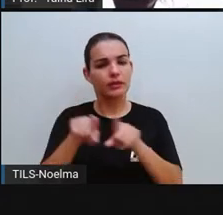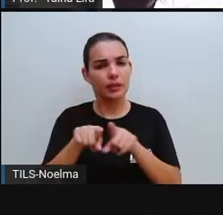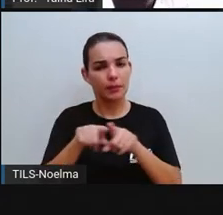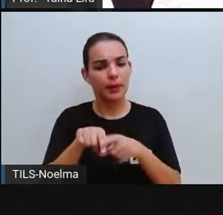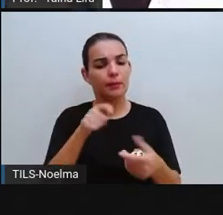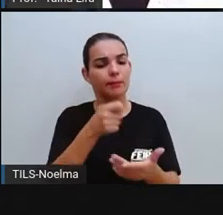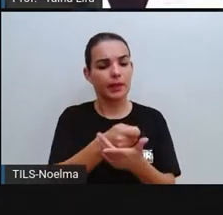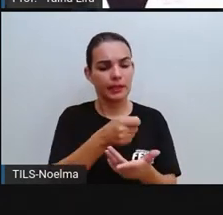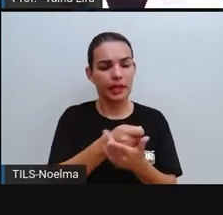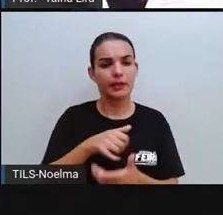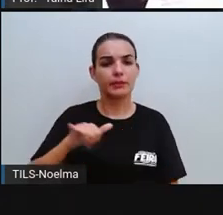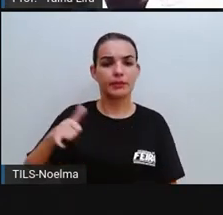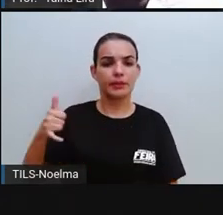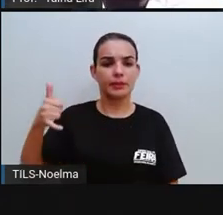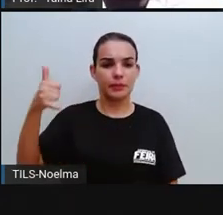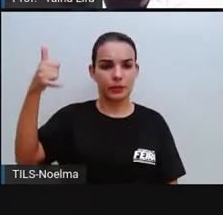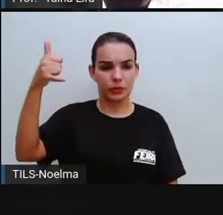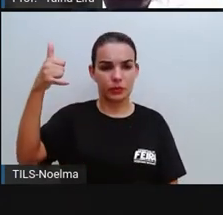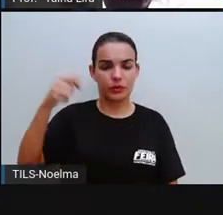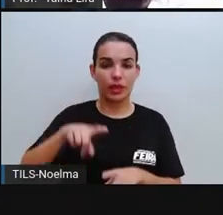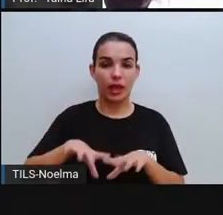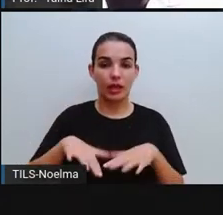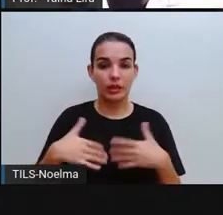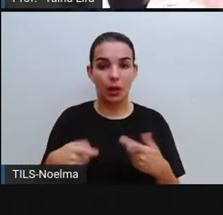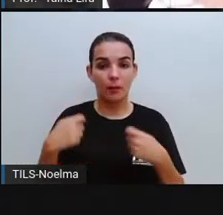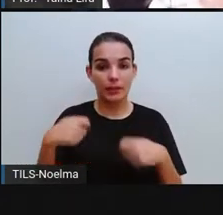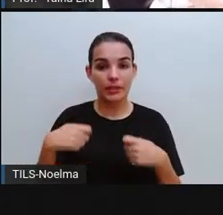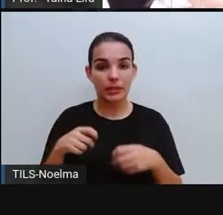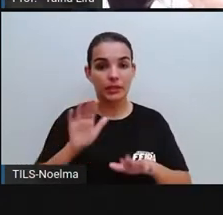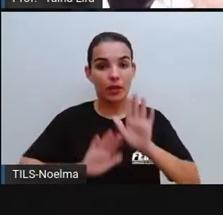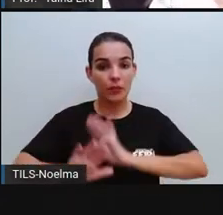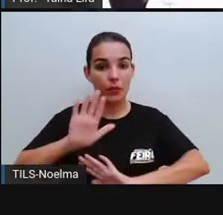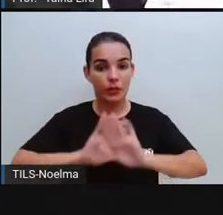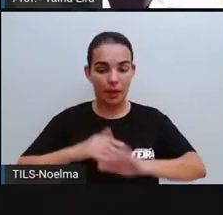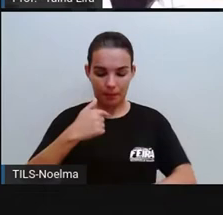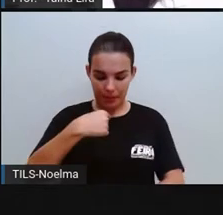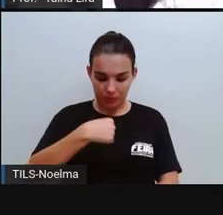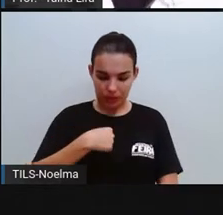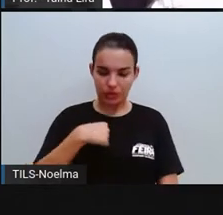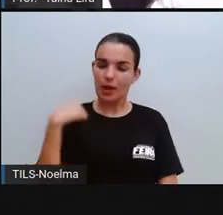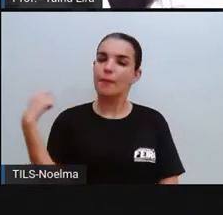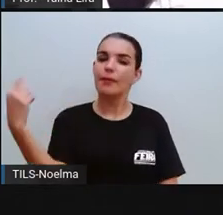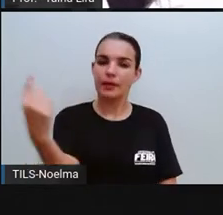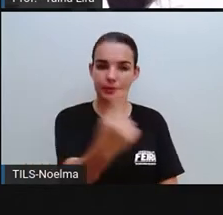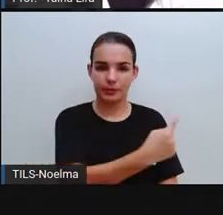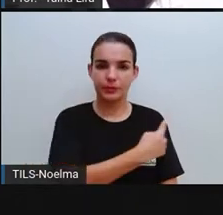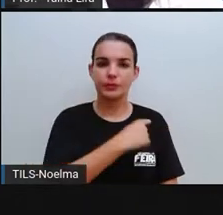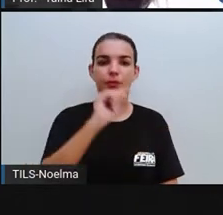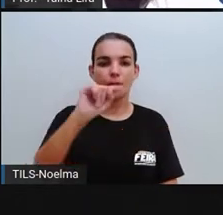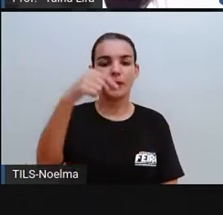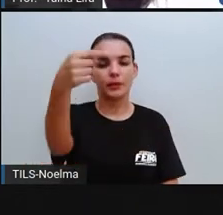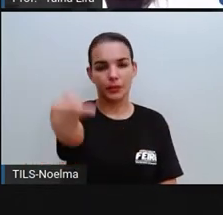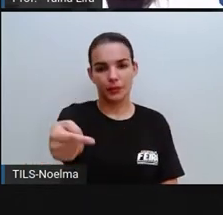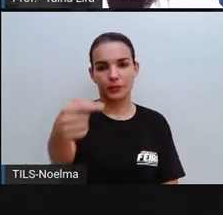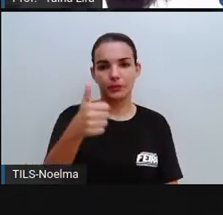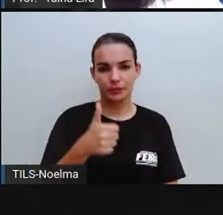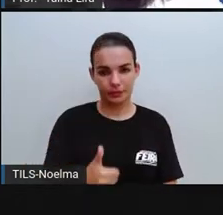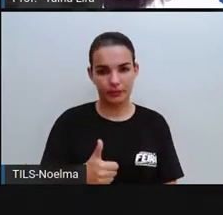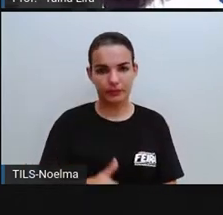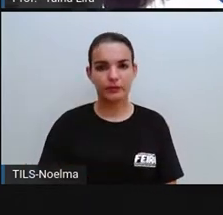pagaram impostos. Então, a gente precisa preservar para nós e também para outra pessoa, certo?